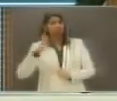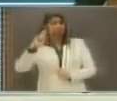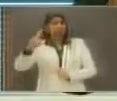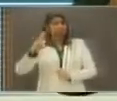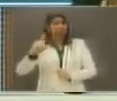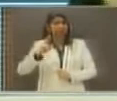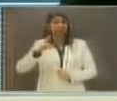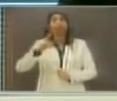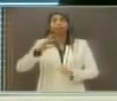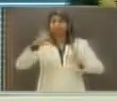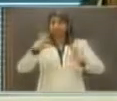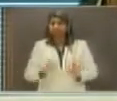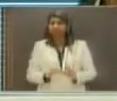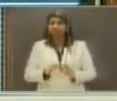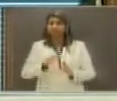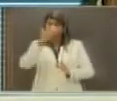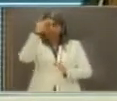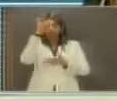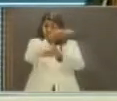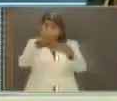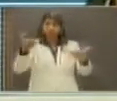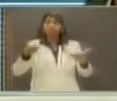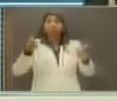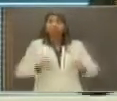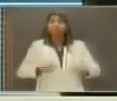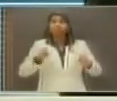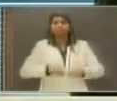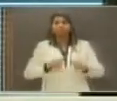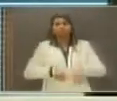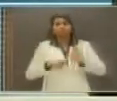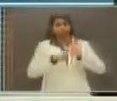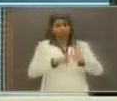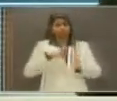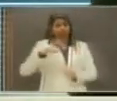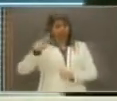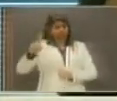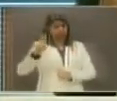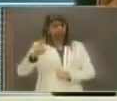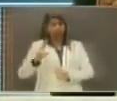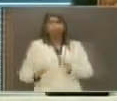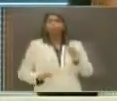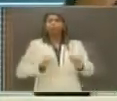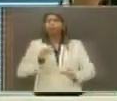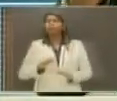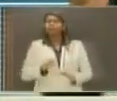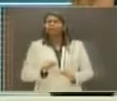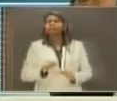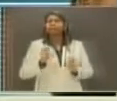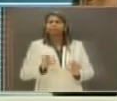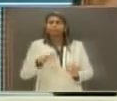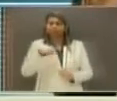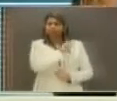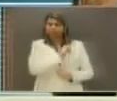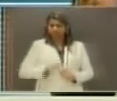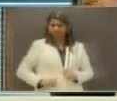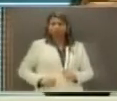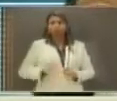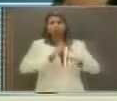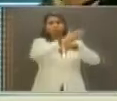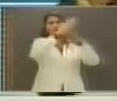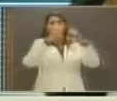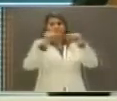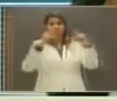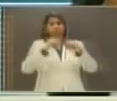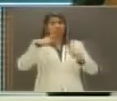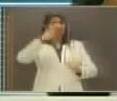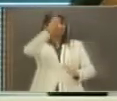principalmente, o interesse do povo no Congresso Nacional. E o que é nós pensamos? Nós pensamos que o senador, quando ele está em Brasília, ele não deve pensar